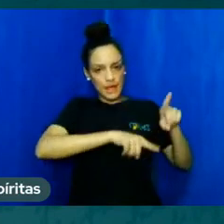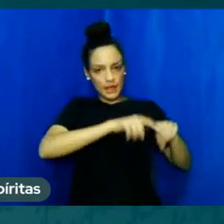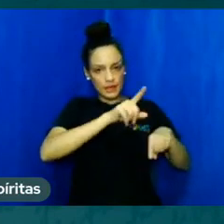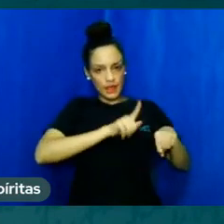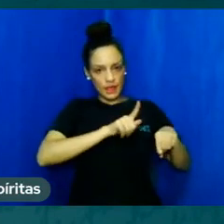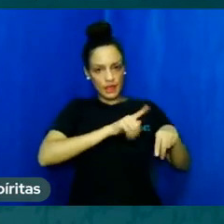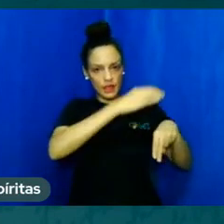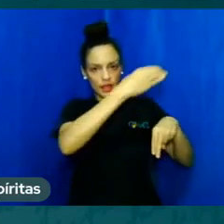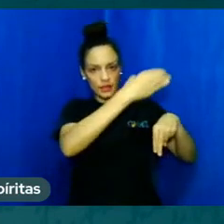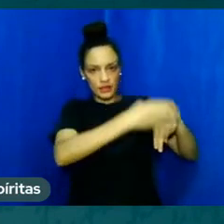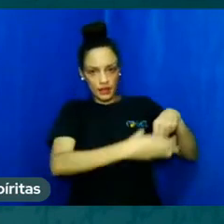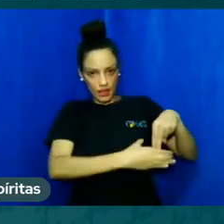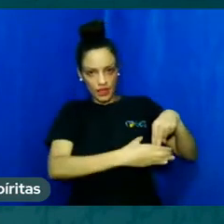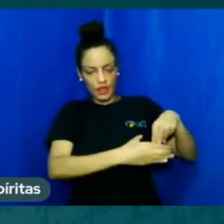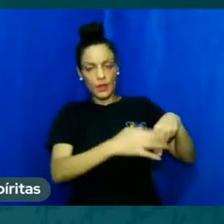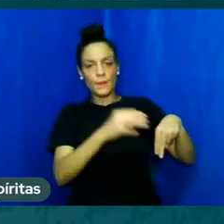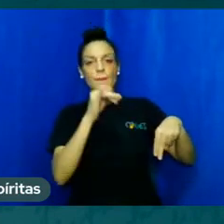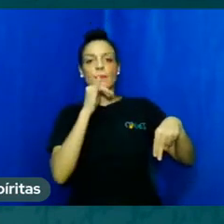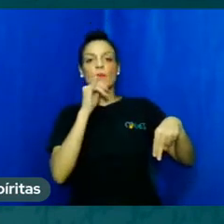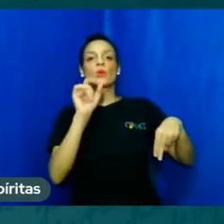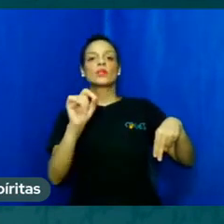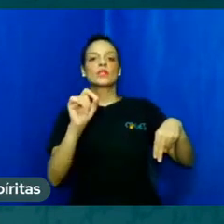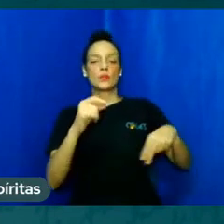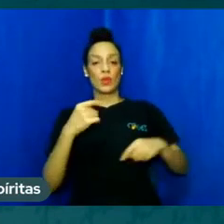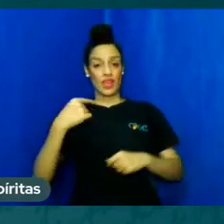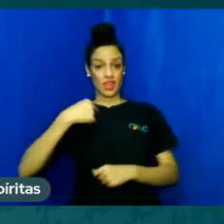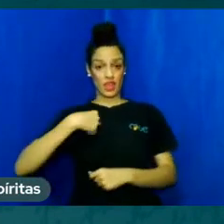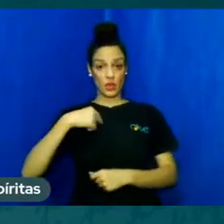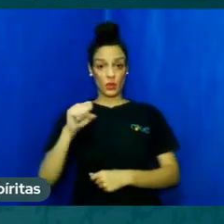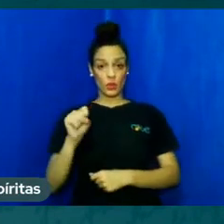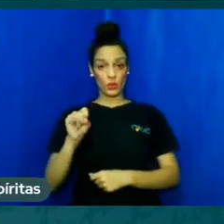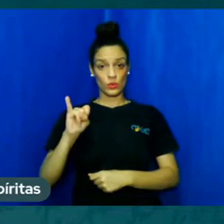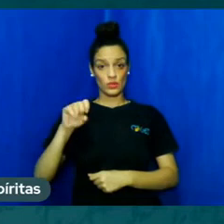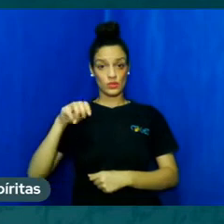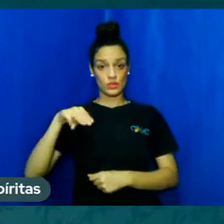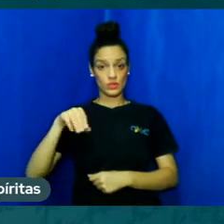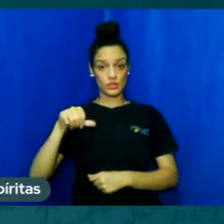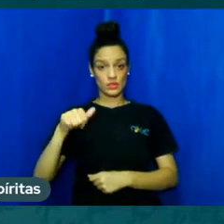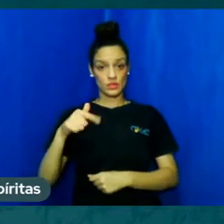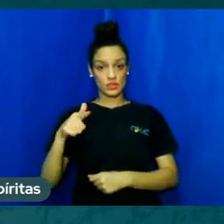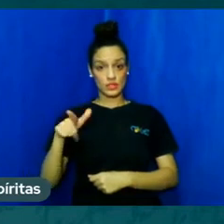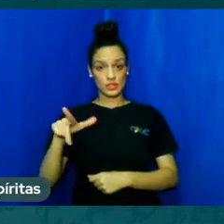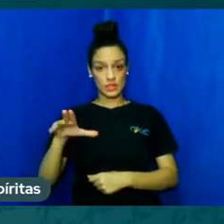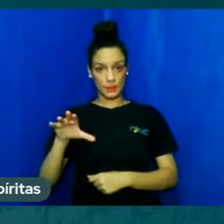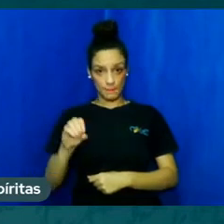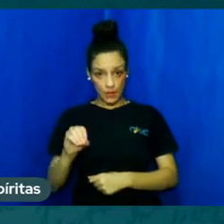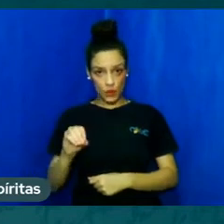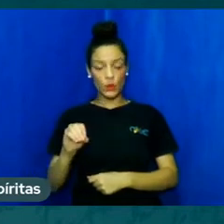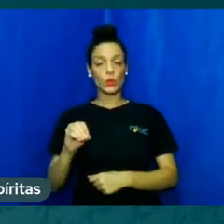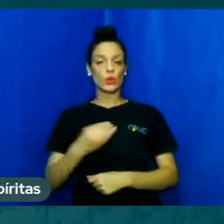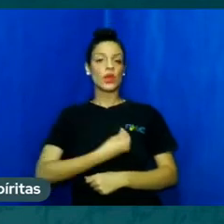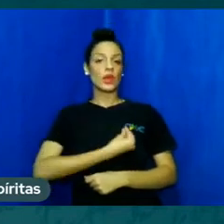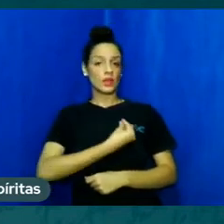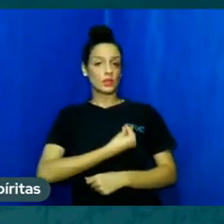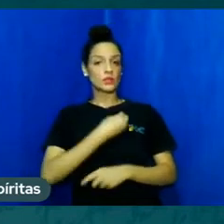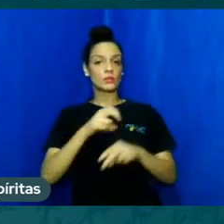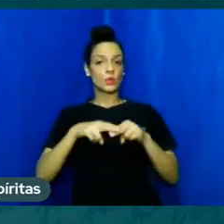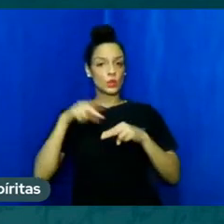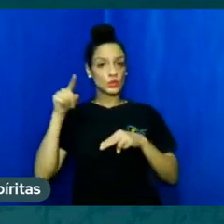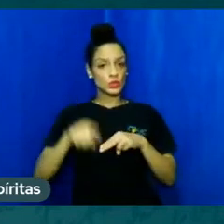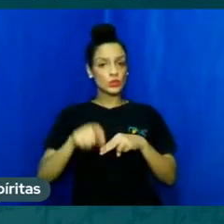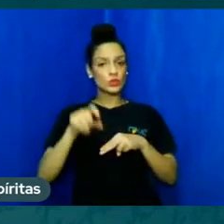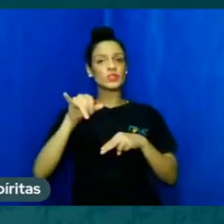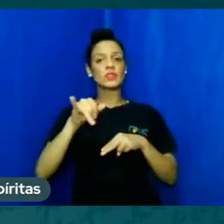o Simão só existe desse jeito. Eu não sou o Simão se eu tiver um outro corpo.